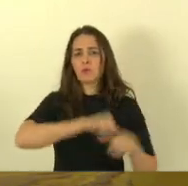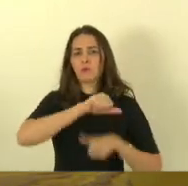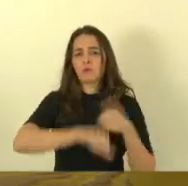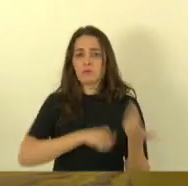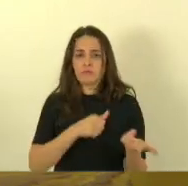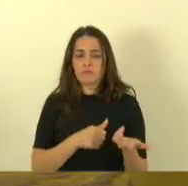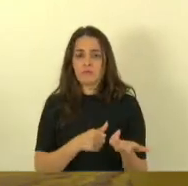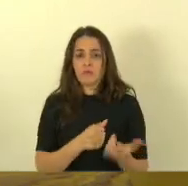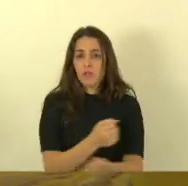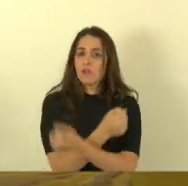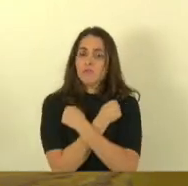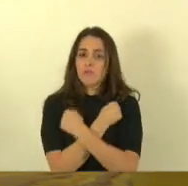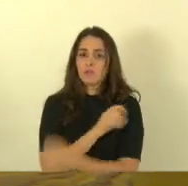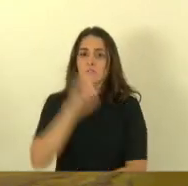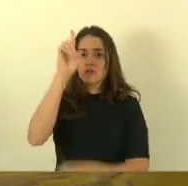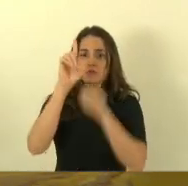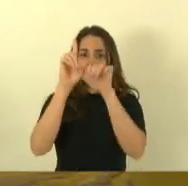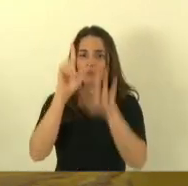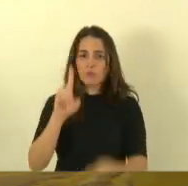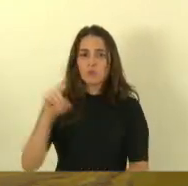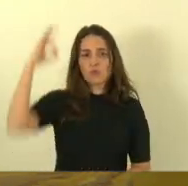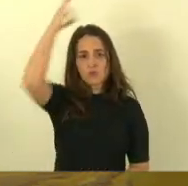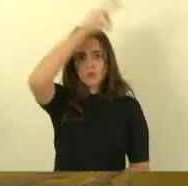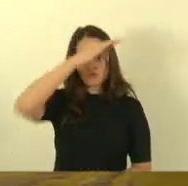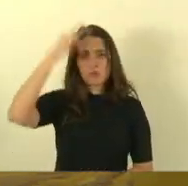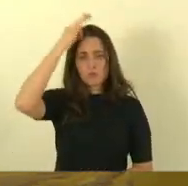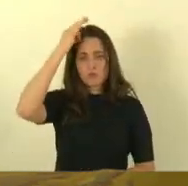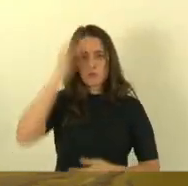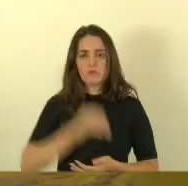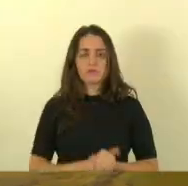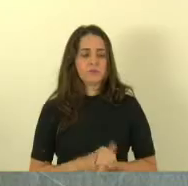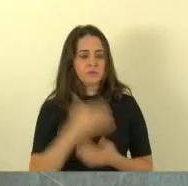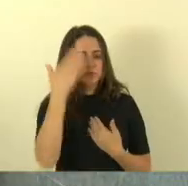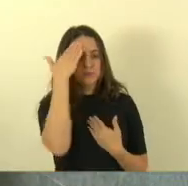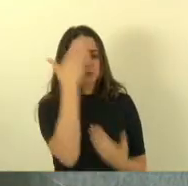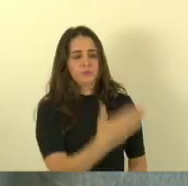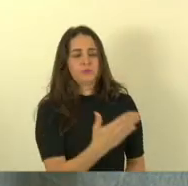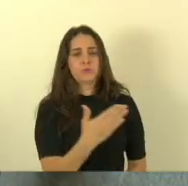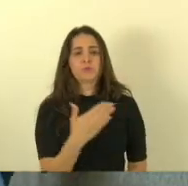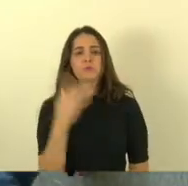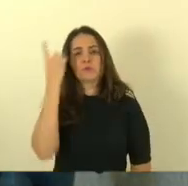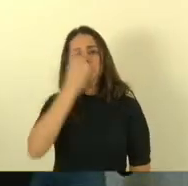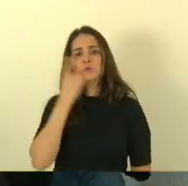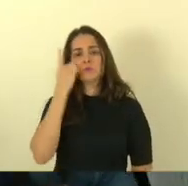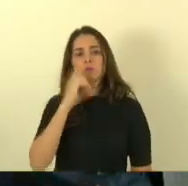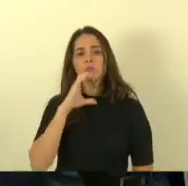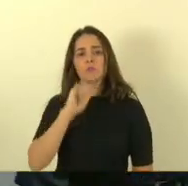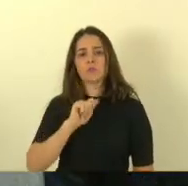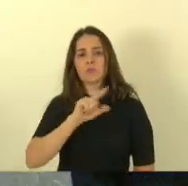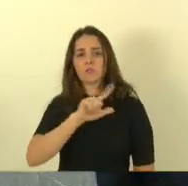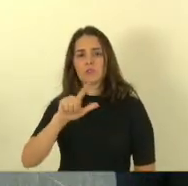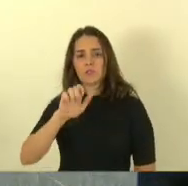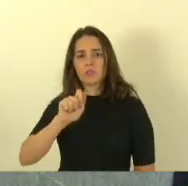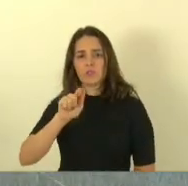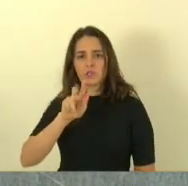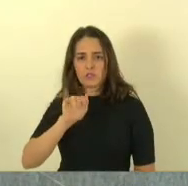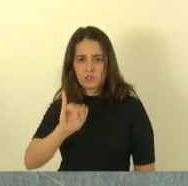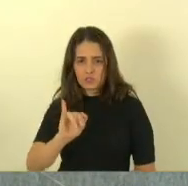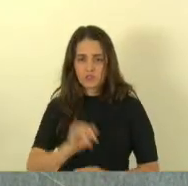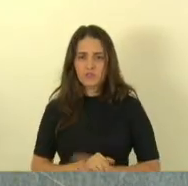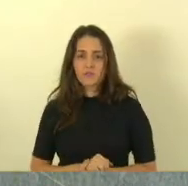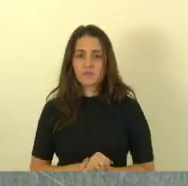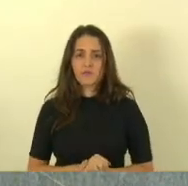amado, sofrido Espírito Santo. Muito obrigado, deputado Calegara. Inclusive, deputado Calegara, com relação ao nosso projeto